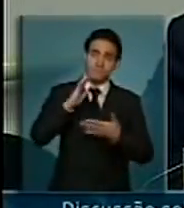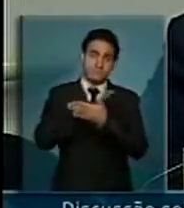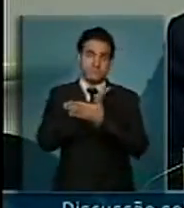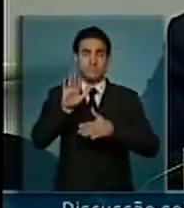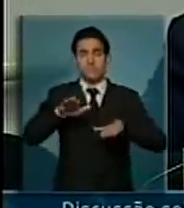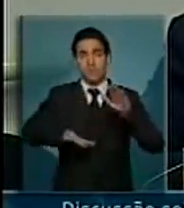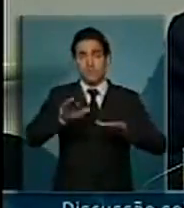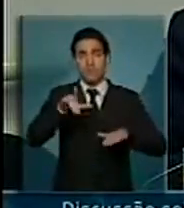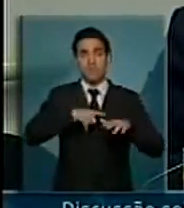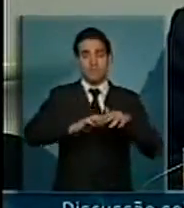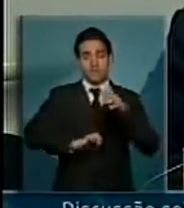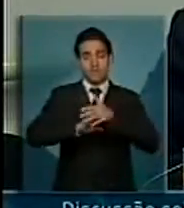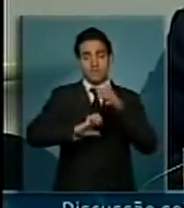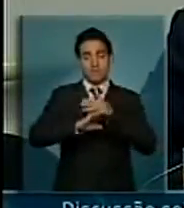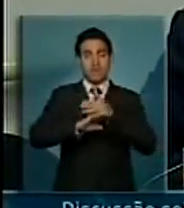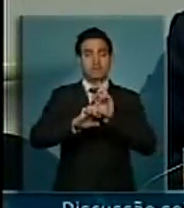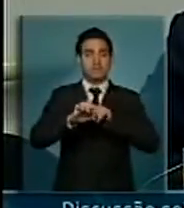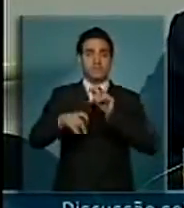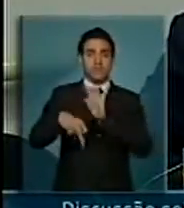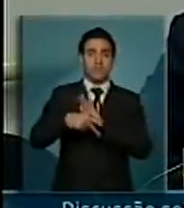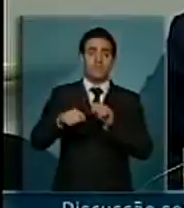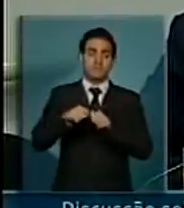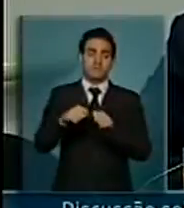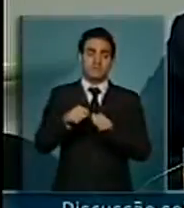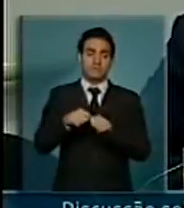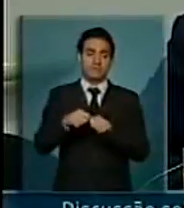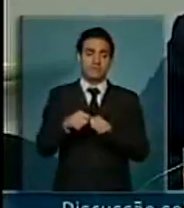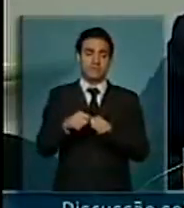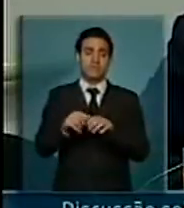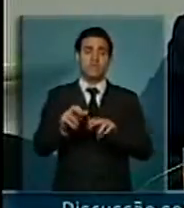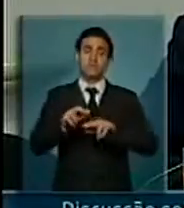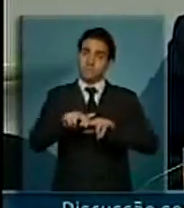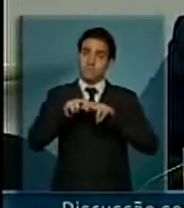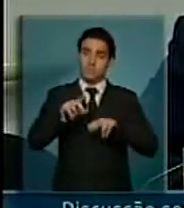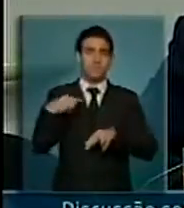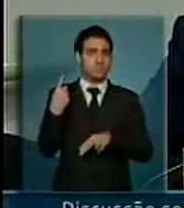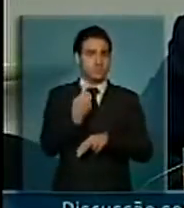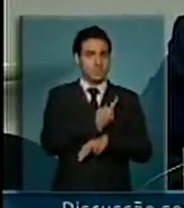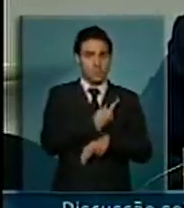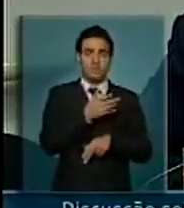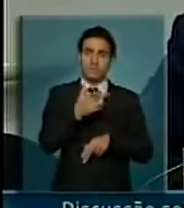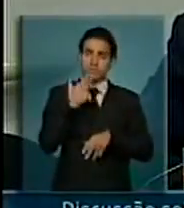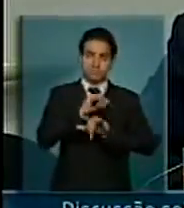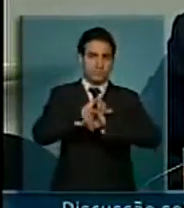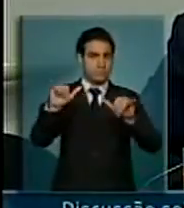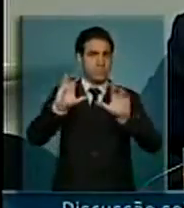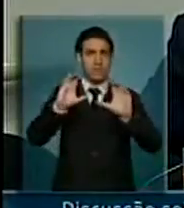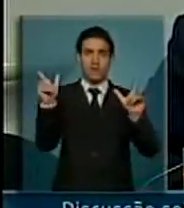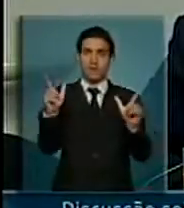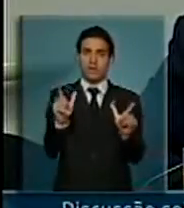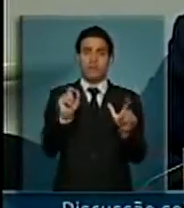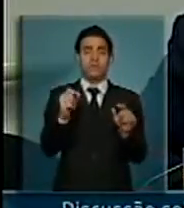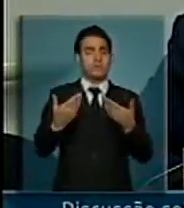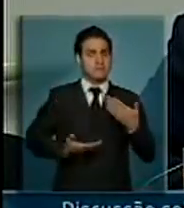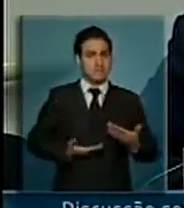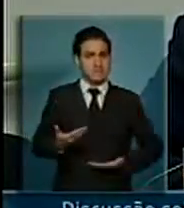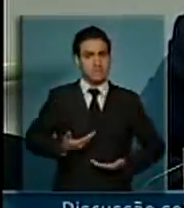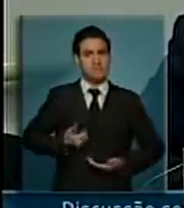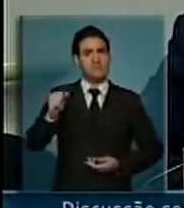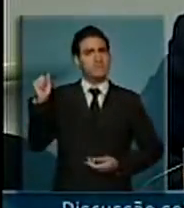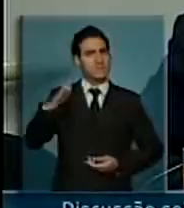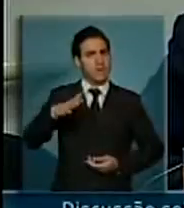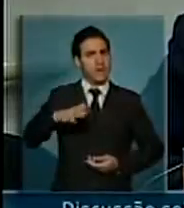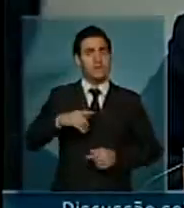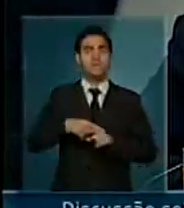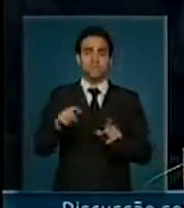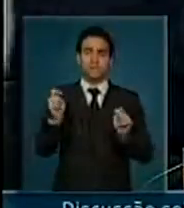empresas prestadoras de serviço têm que fazer a sua parte também. E nós estamos colocando claramente isso, o serviço é caro e